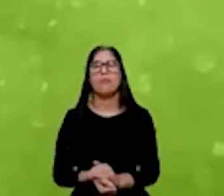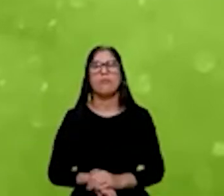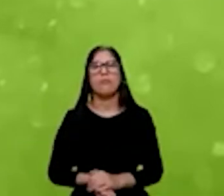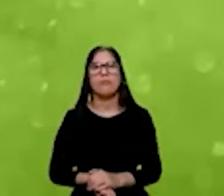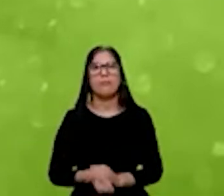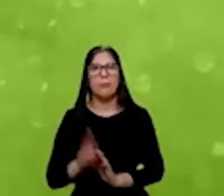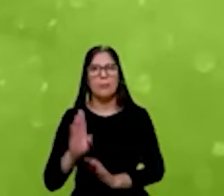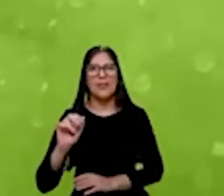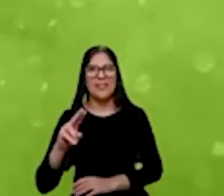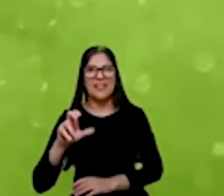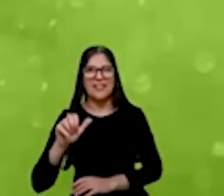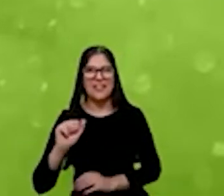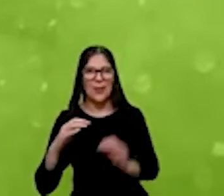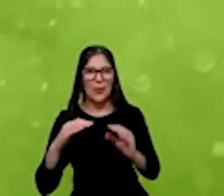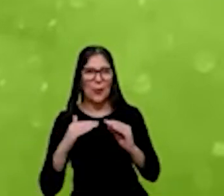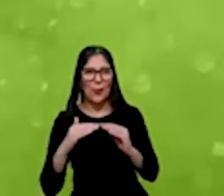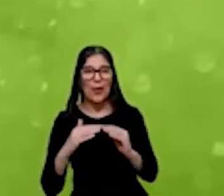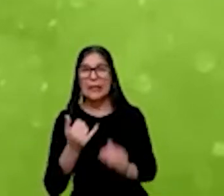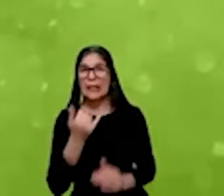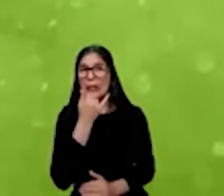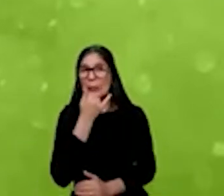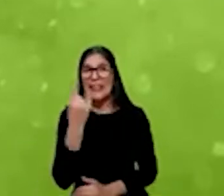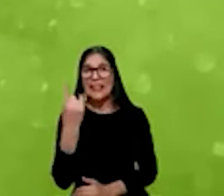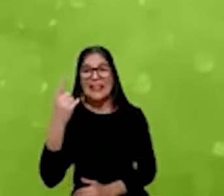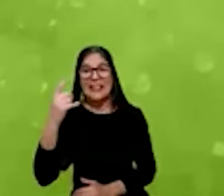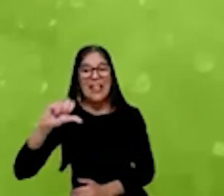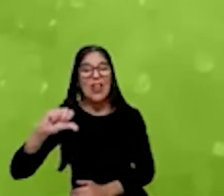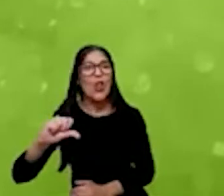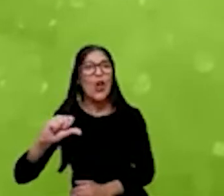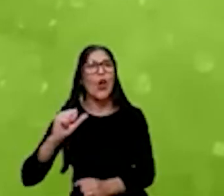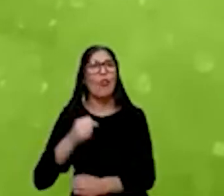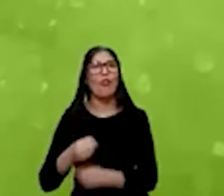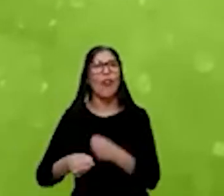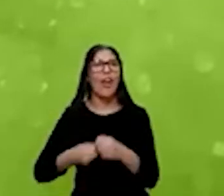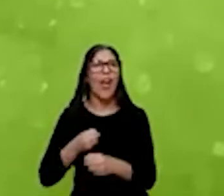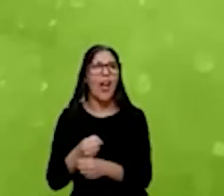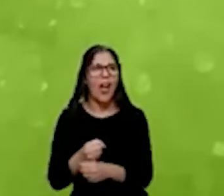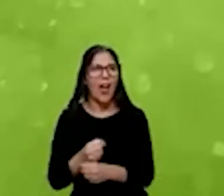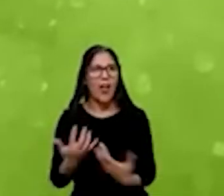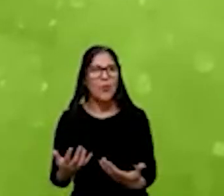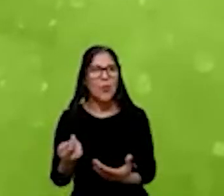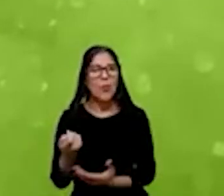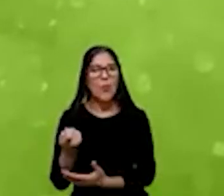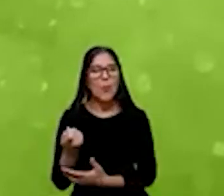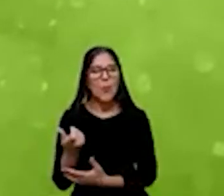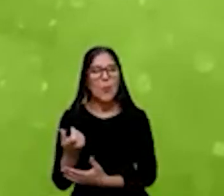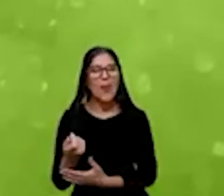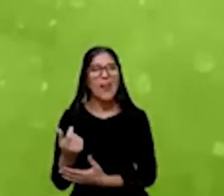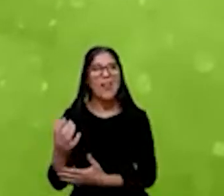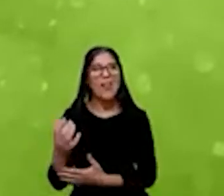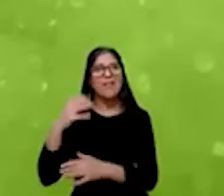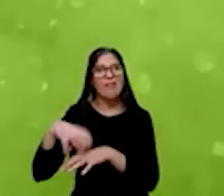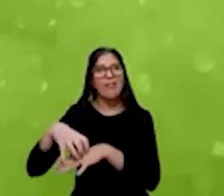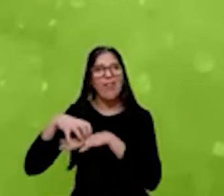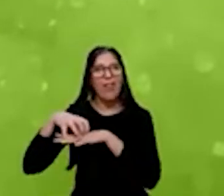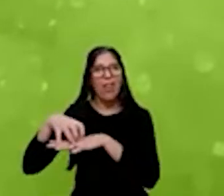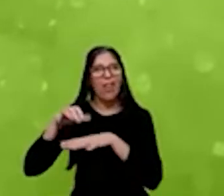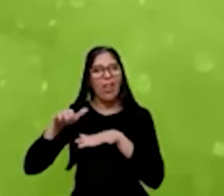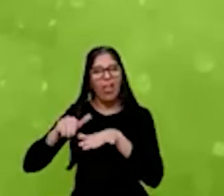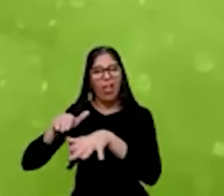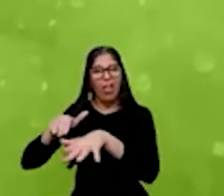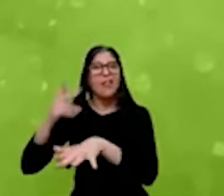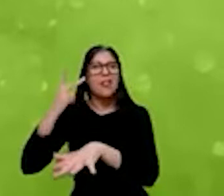19 anos, desculpe, 19 anos do que seria equivalente ao tráfico de São Paulo. Portanto, e essa visão, a gente já